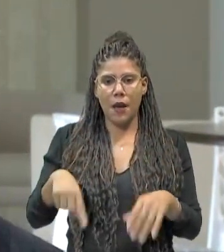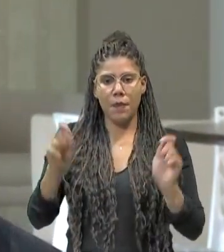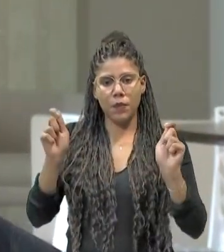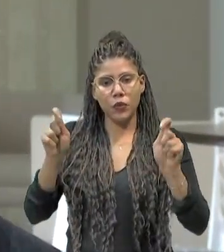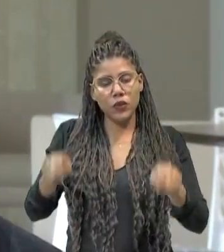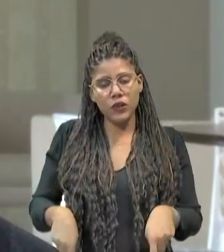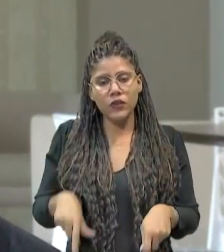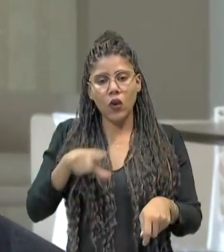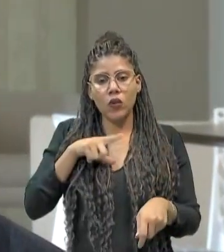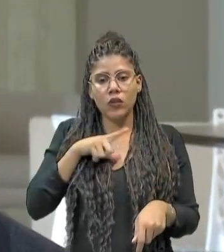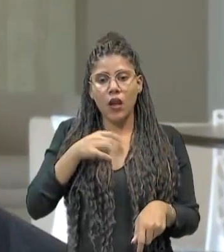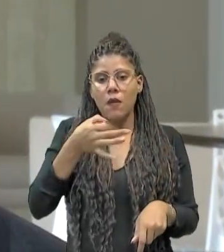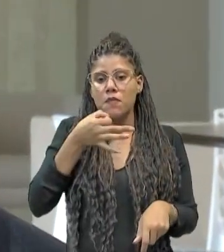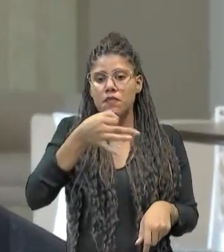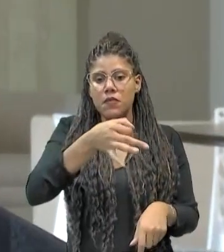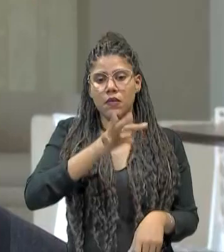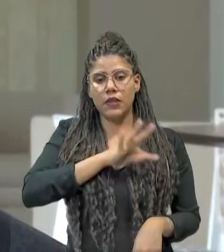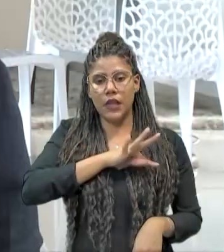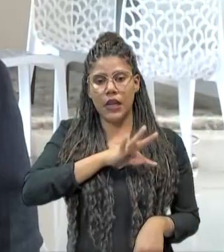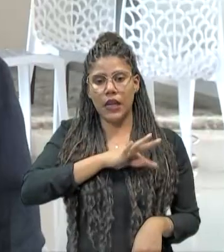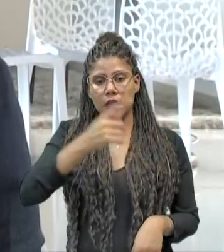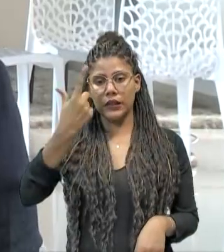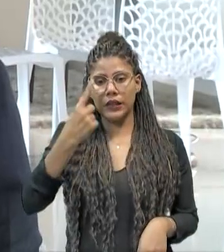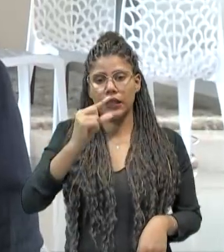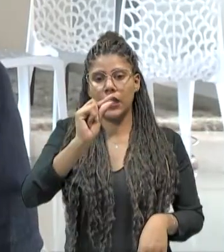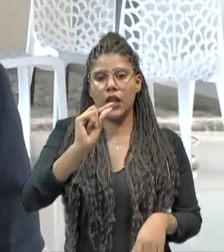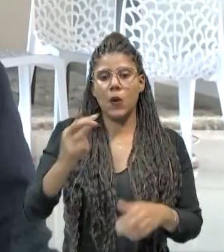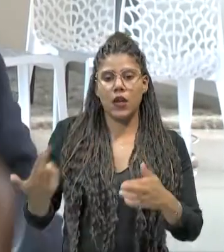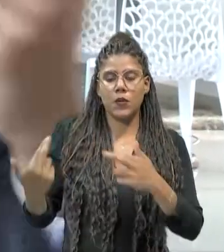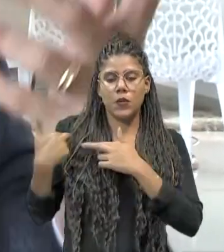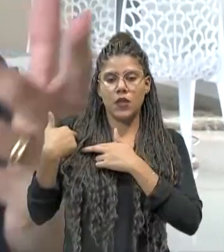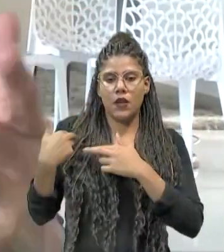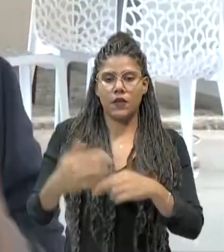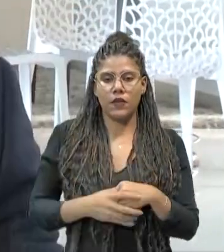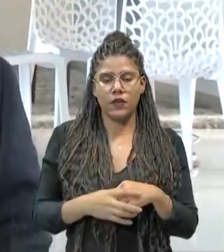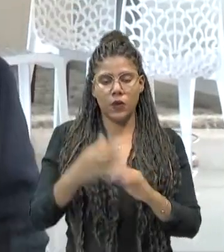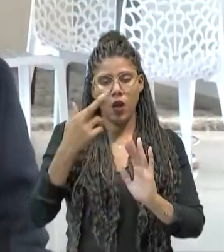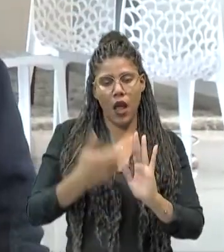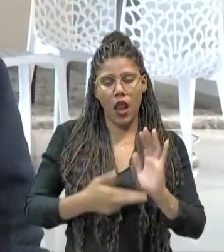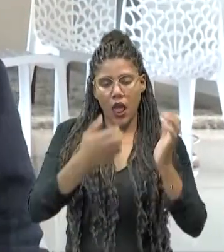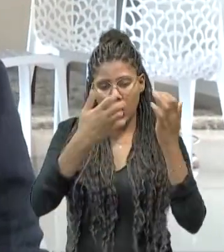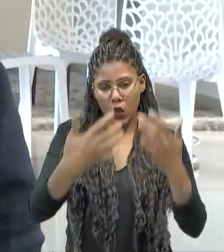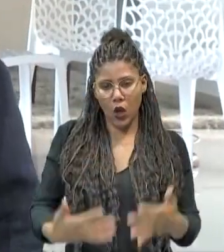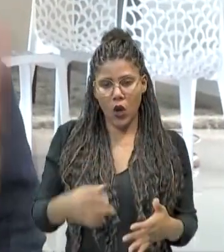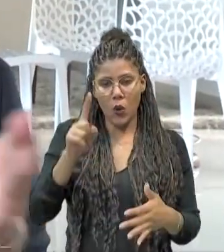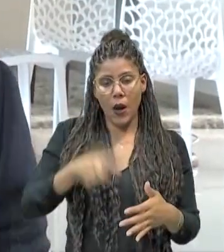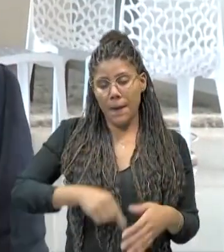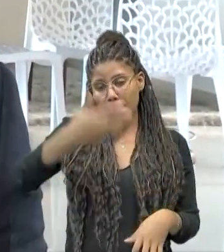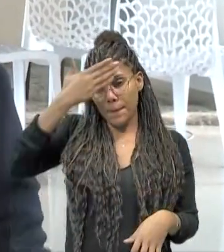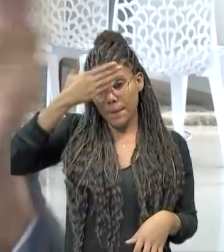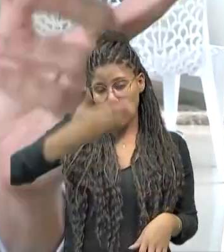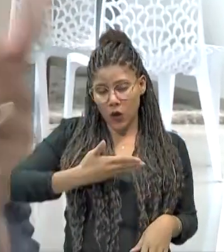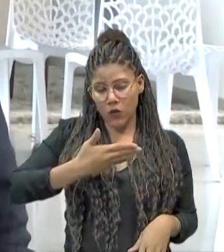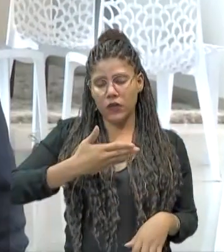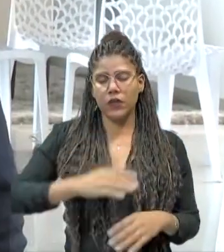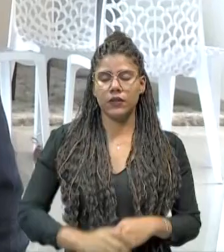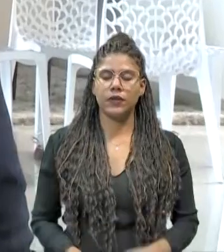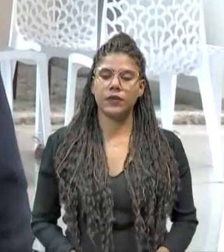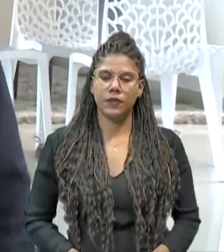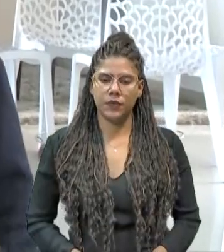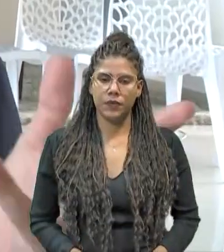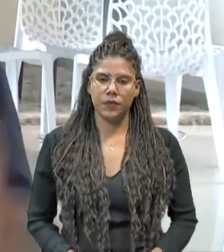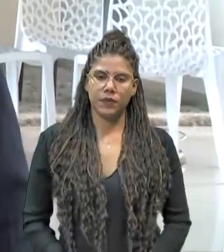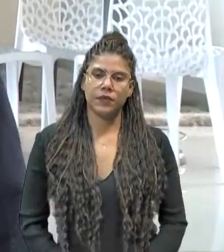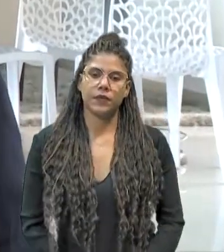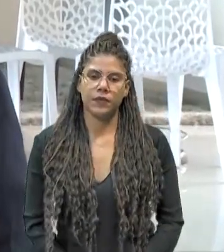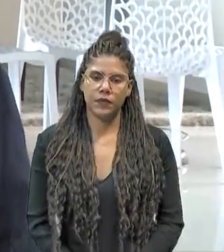técnico indicando o culpado pela colisão. Este relatório é considerado como prova pelo juizado de pequenas causas e